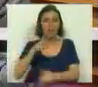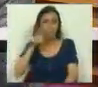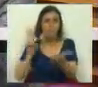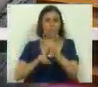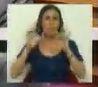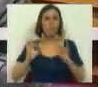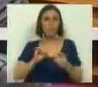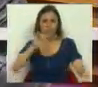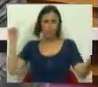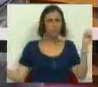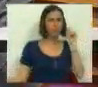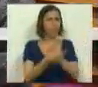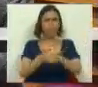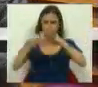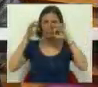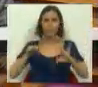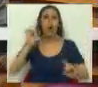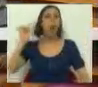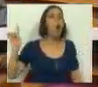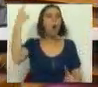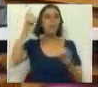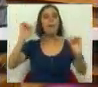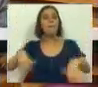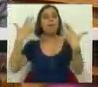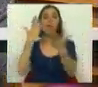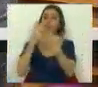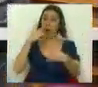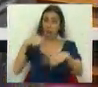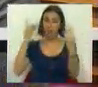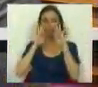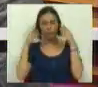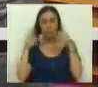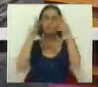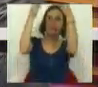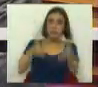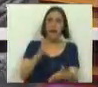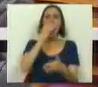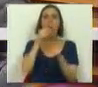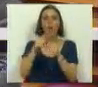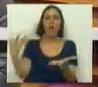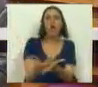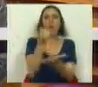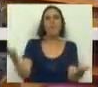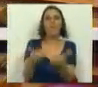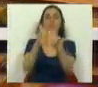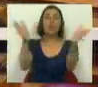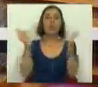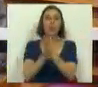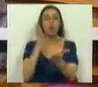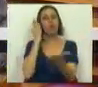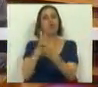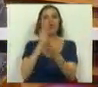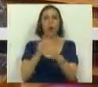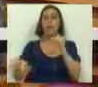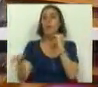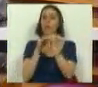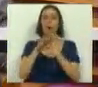facto a inversão completa daquilo que devia ser uma prioridade de escola pública centrada no aluno e centrada na recuperação de todos numa escola